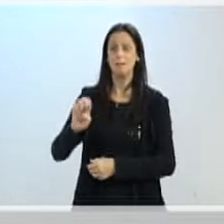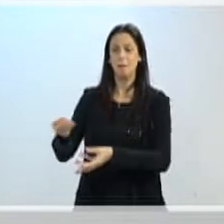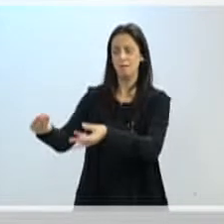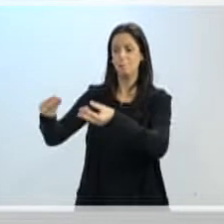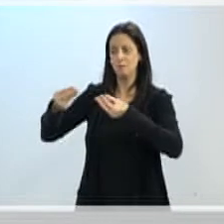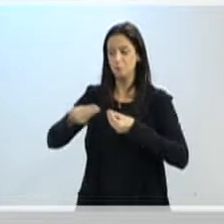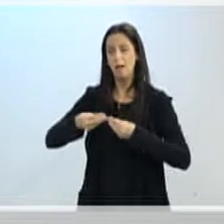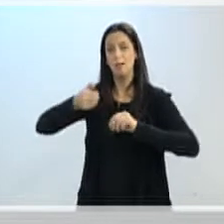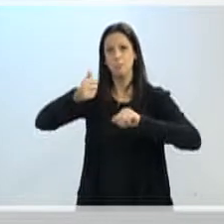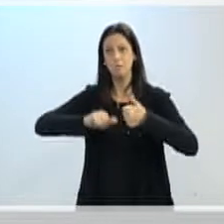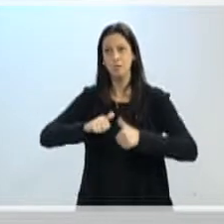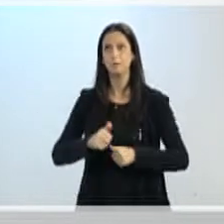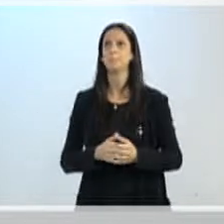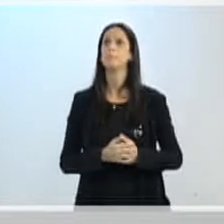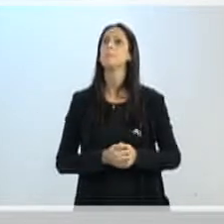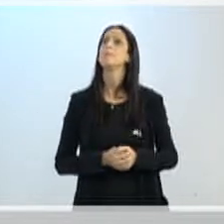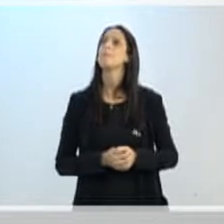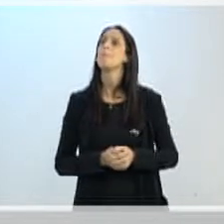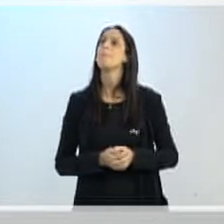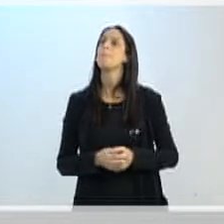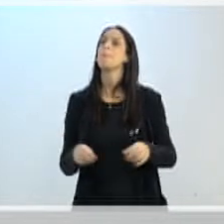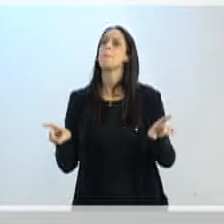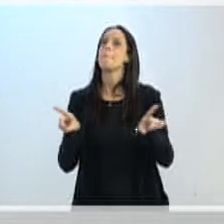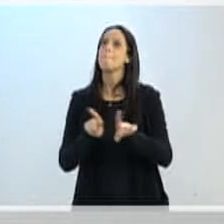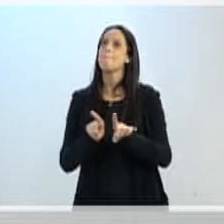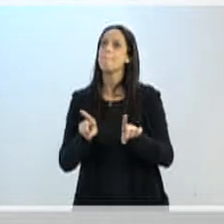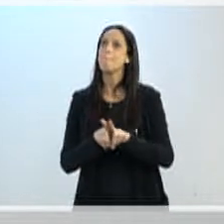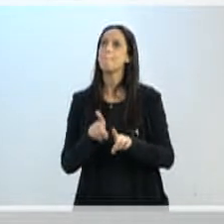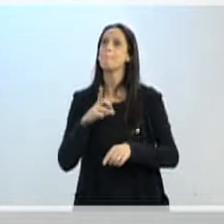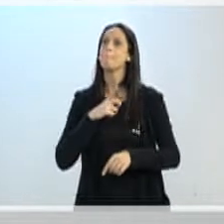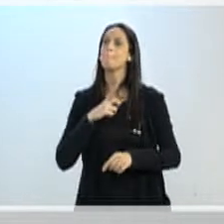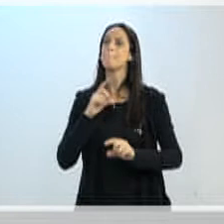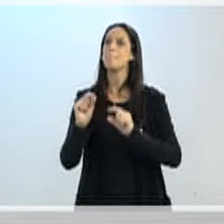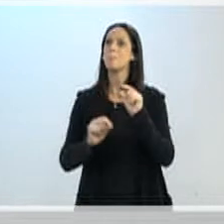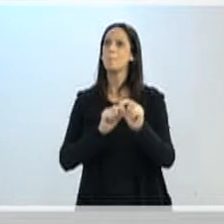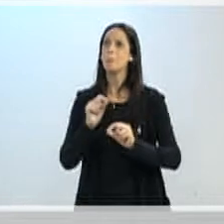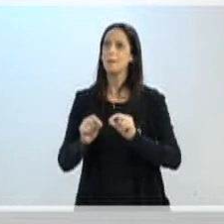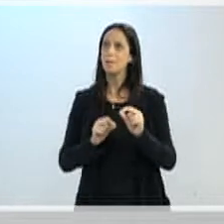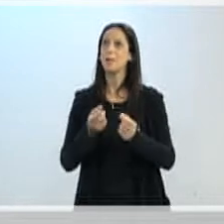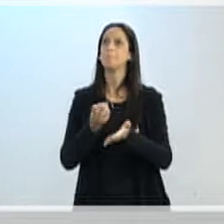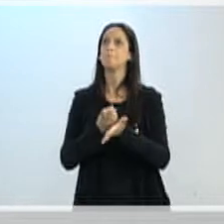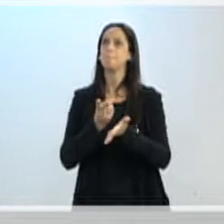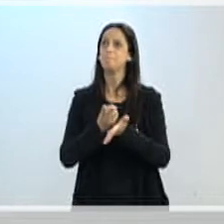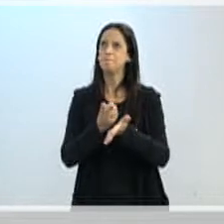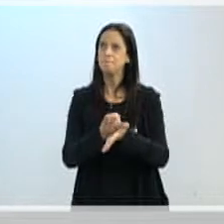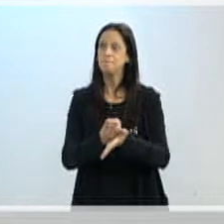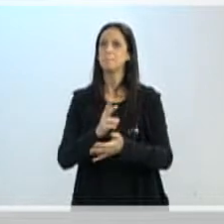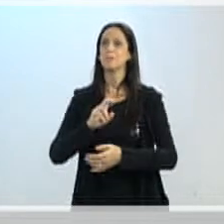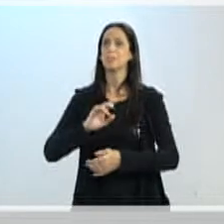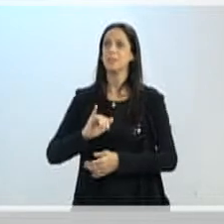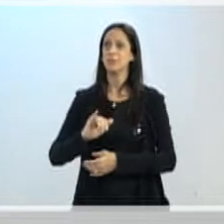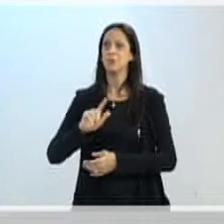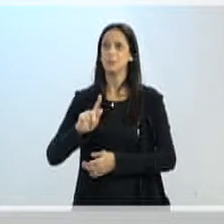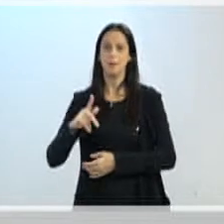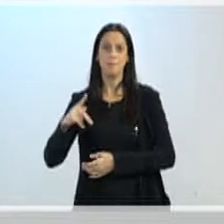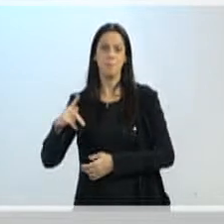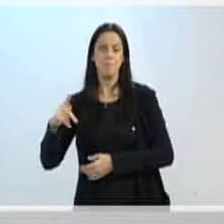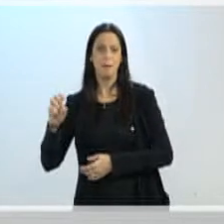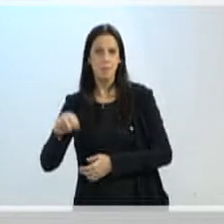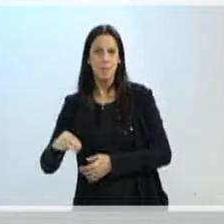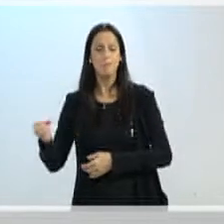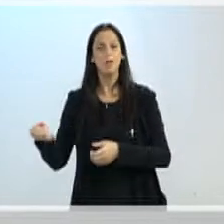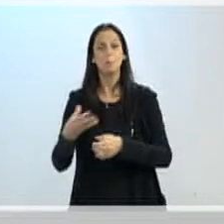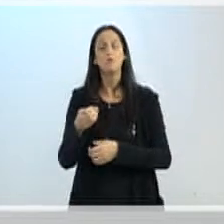Temos também os eventos iniciados para cumprimento do edital, que são atualizados pelo IGPM, terrenos, no caso compra de